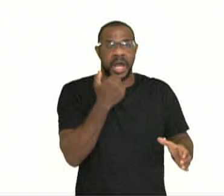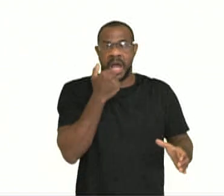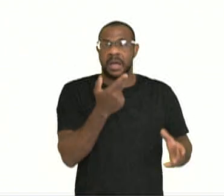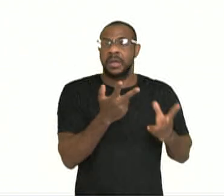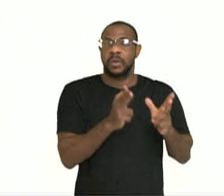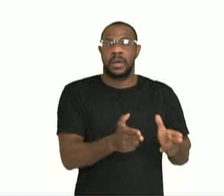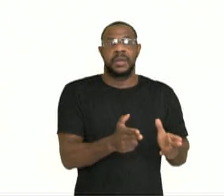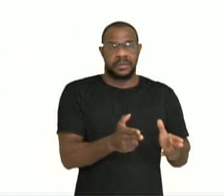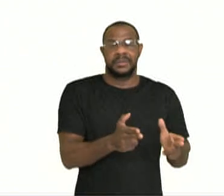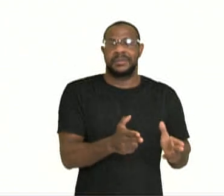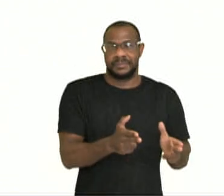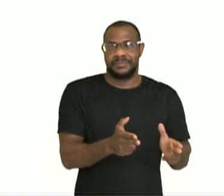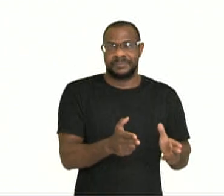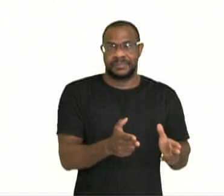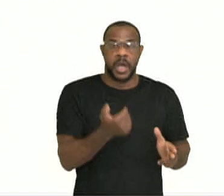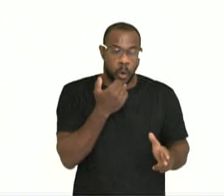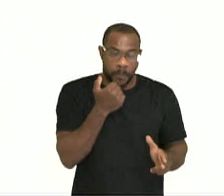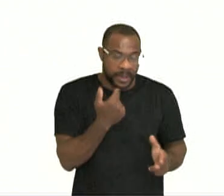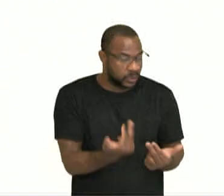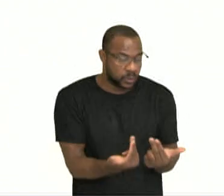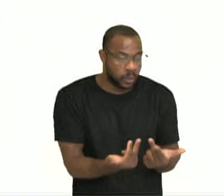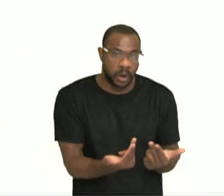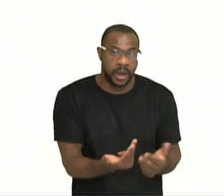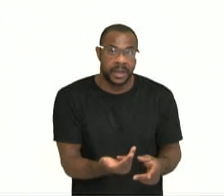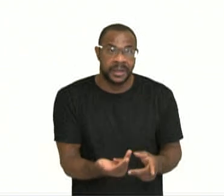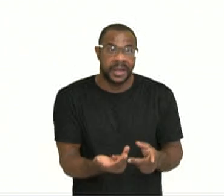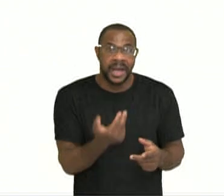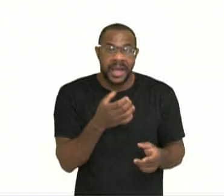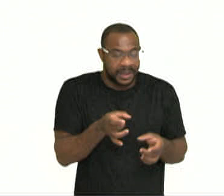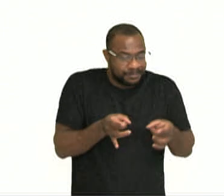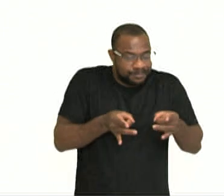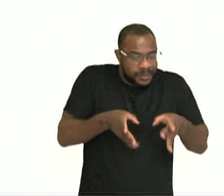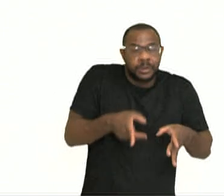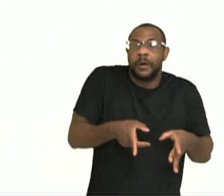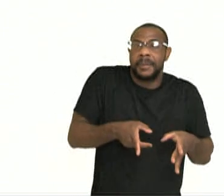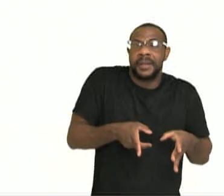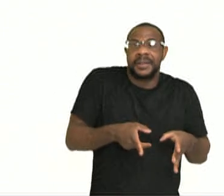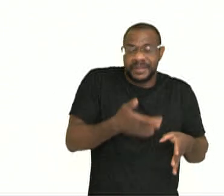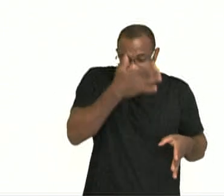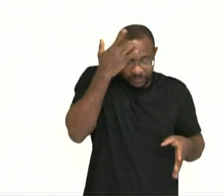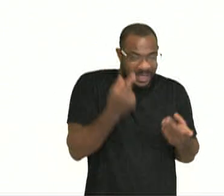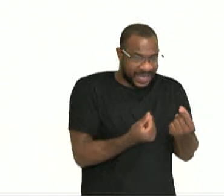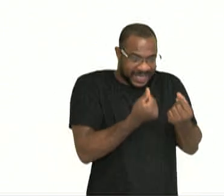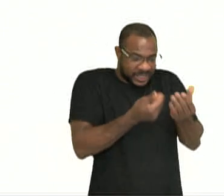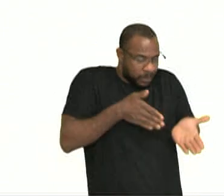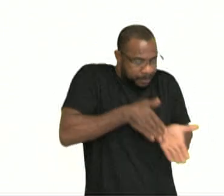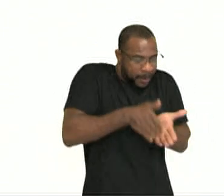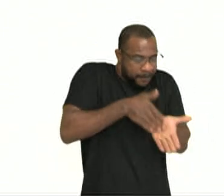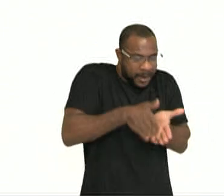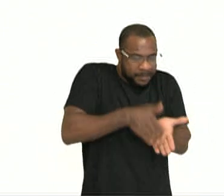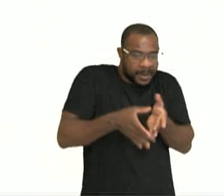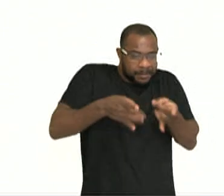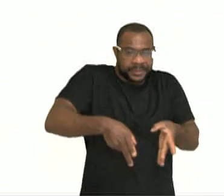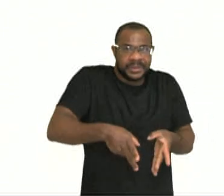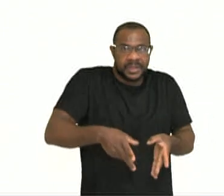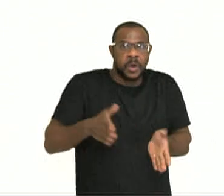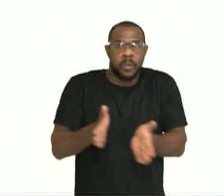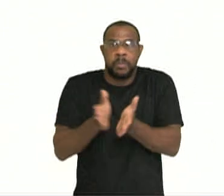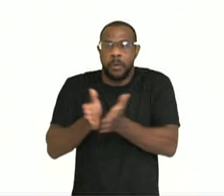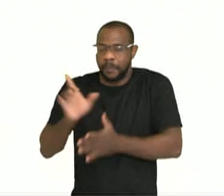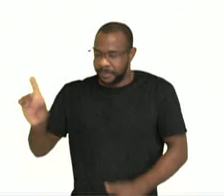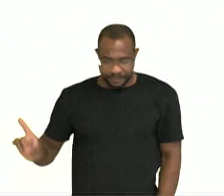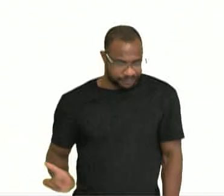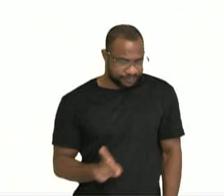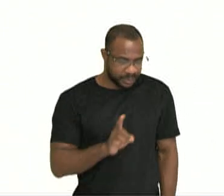coisas das pessoas mais ricas. Na verdade é uma migalha, é uma sobra, é um pouco de alguém que descartou e que